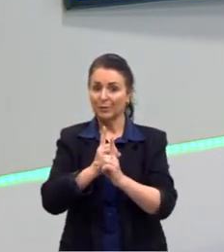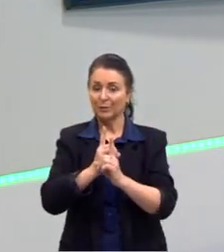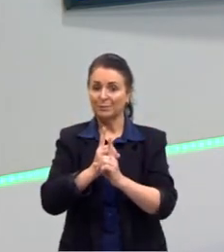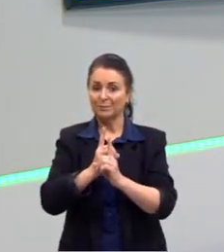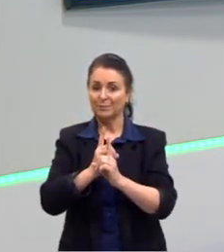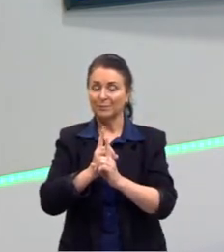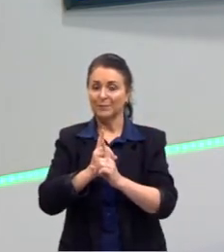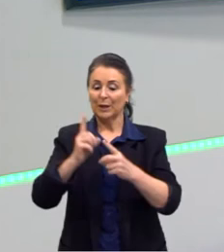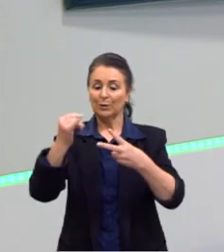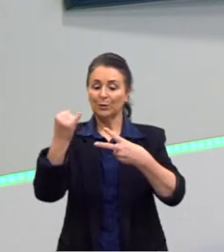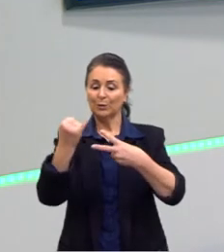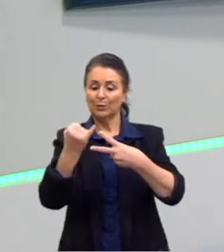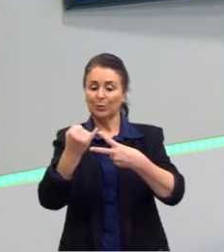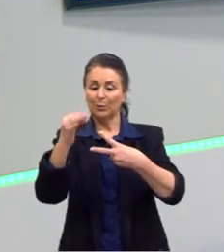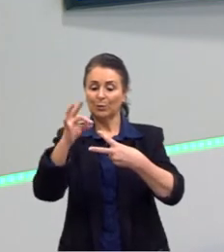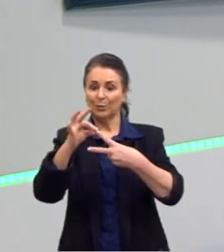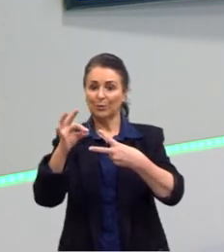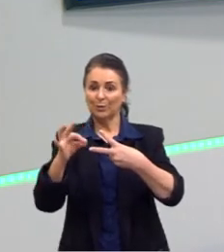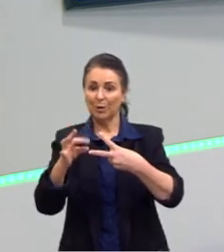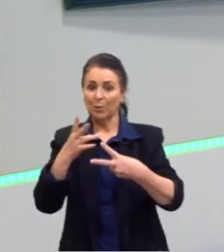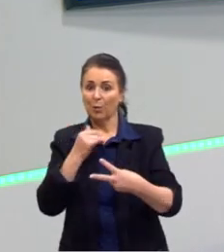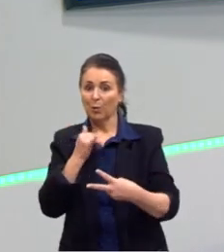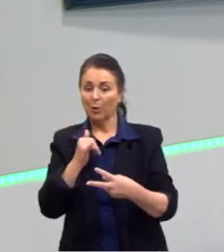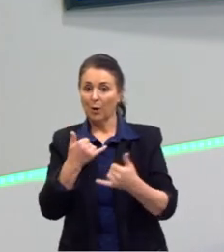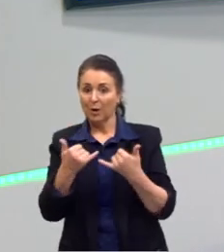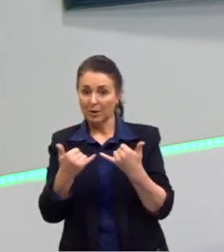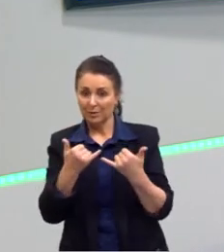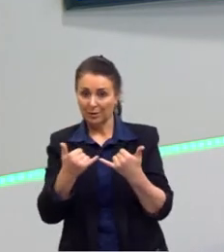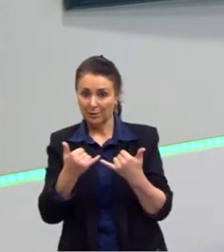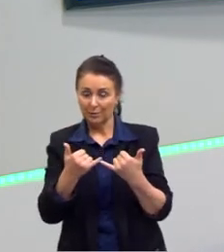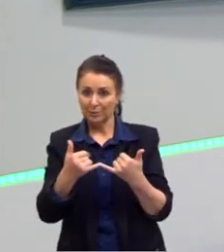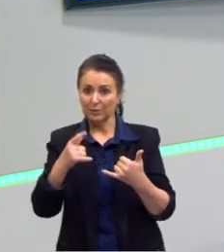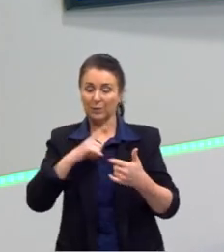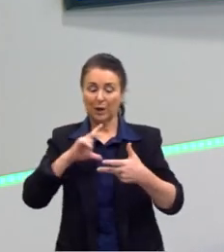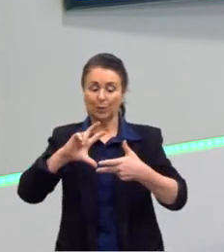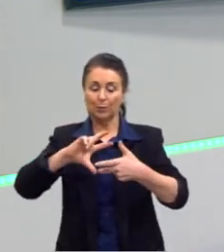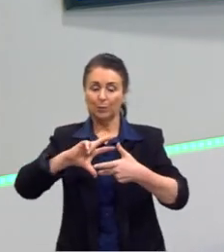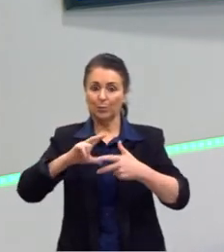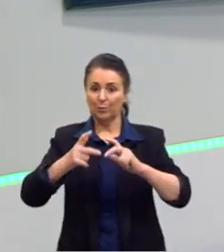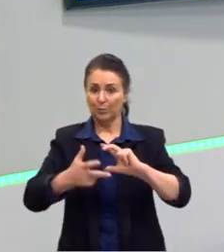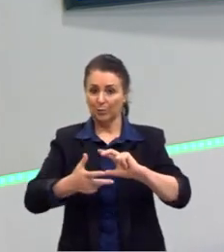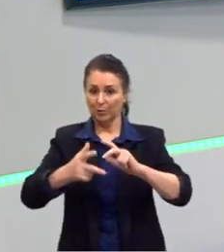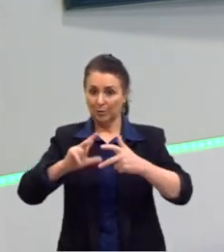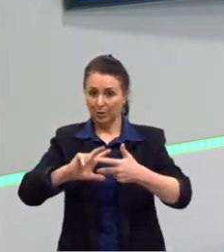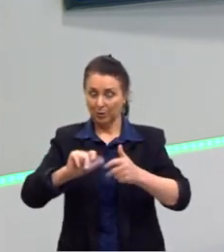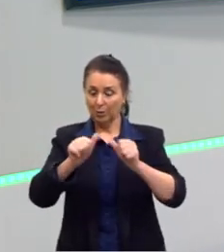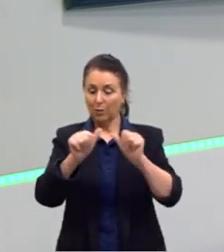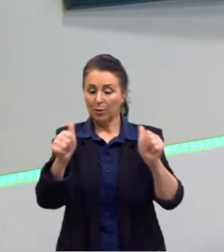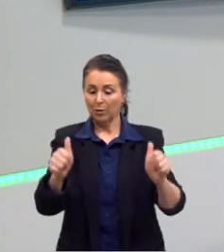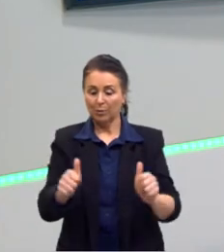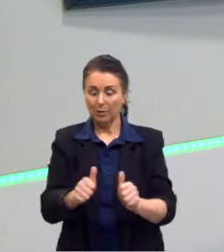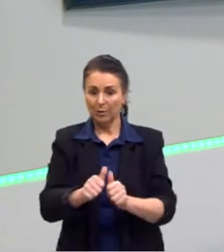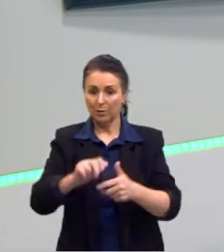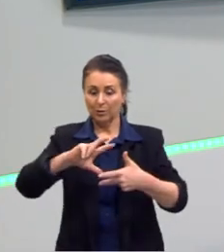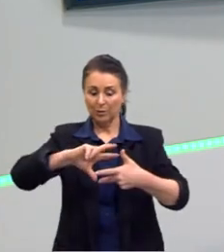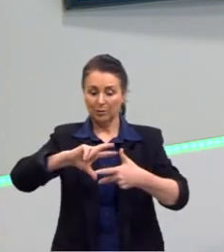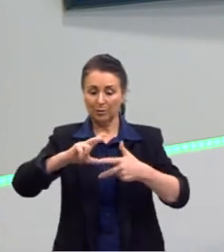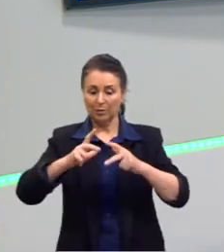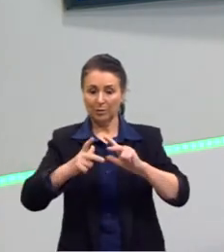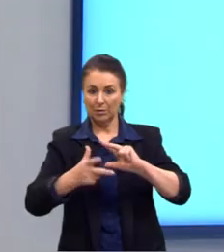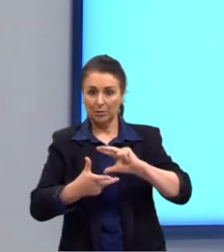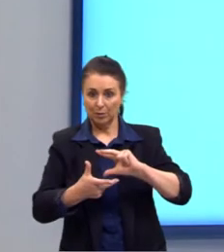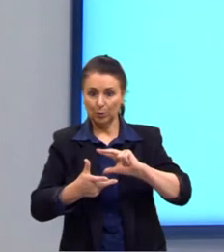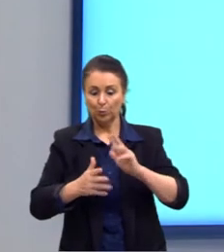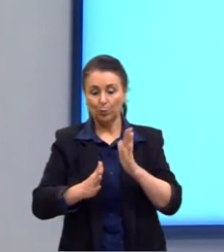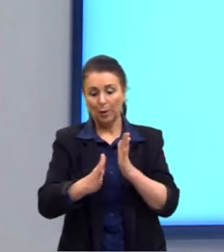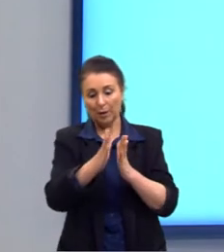Nesse exemplo aqui dessa figura, nós temos ali, então, um poliedro, tá? É uma figura que todas as suas superfícies são